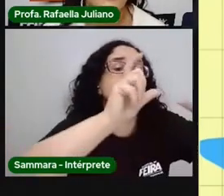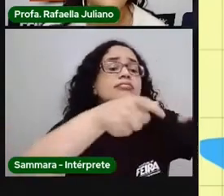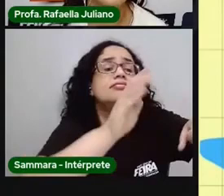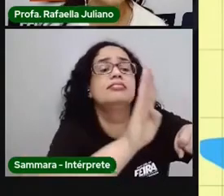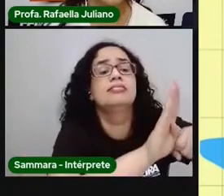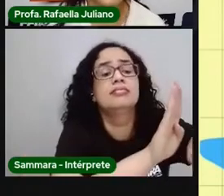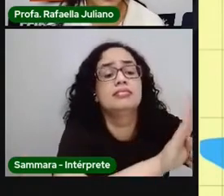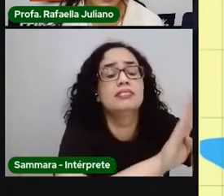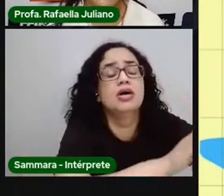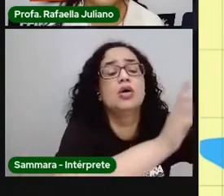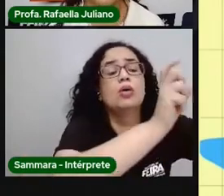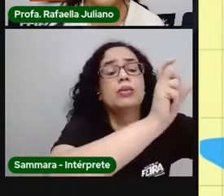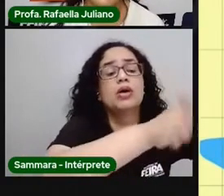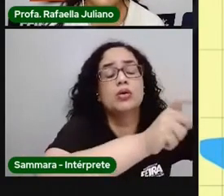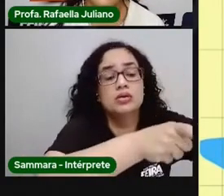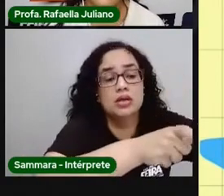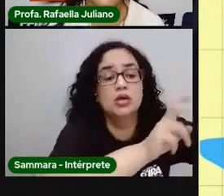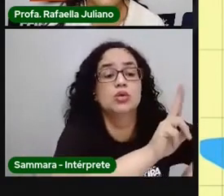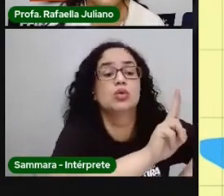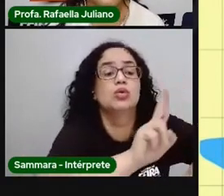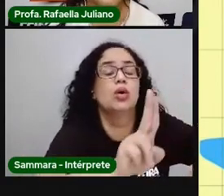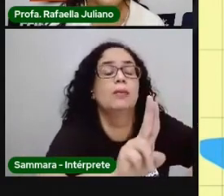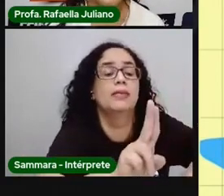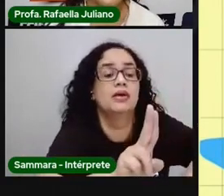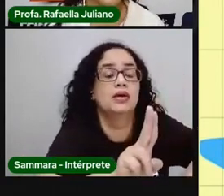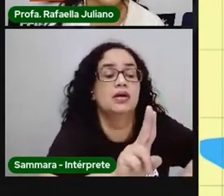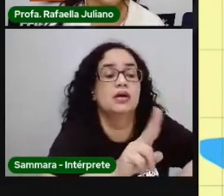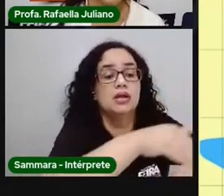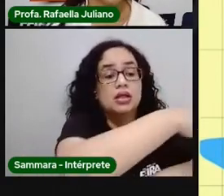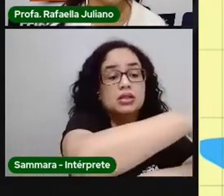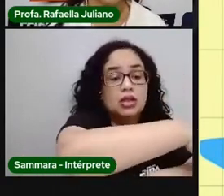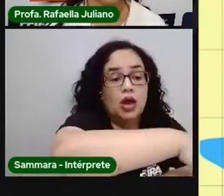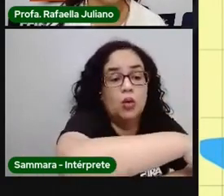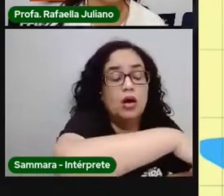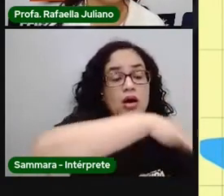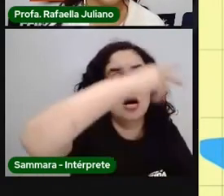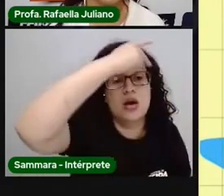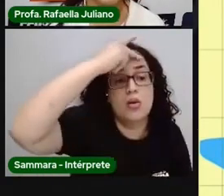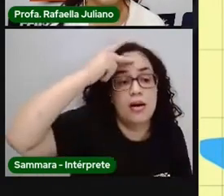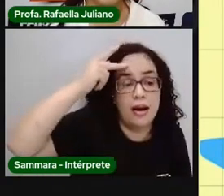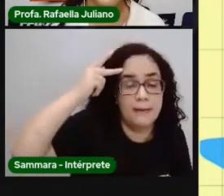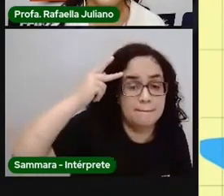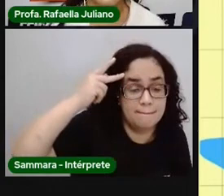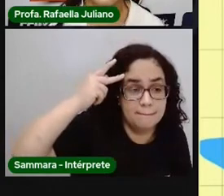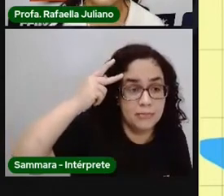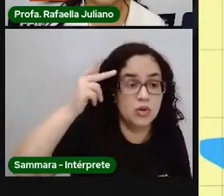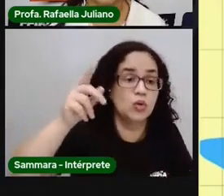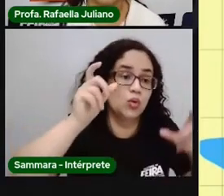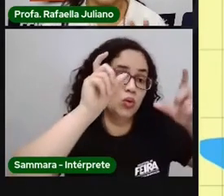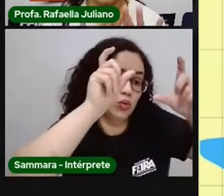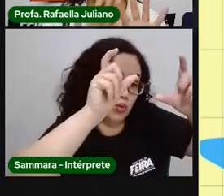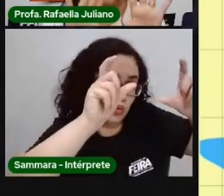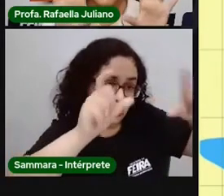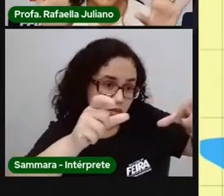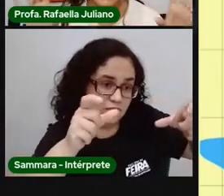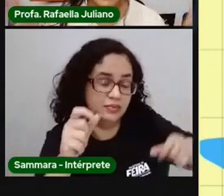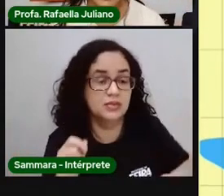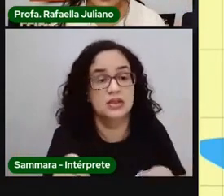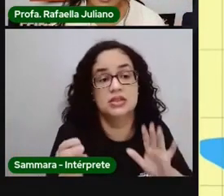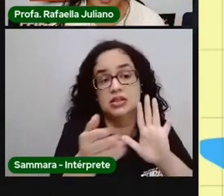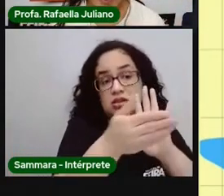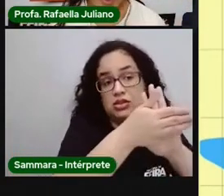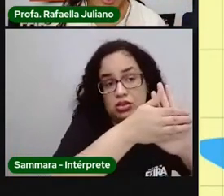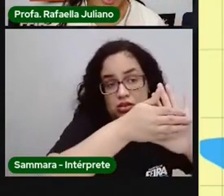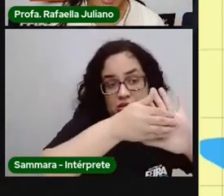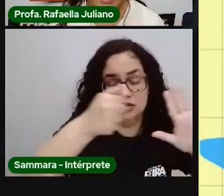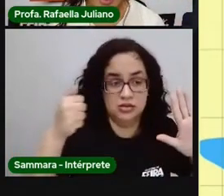encontrar o endereço? Quando uma pessoa fala pra gente que ela mora em determinado bairro, a gente já elimina uma